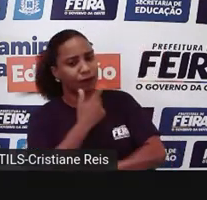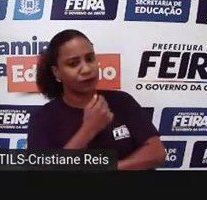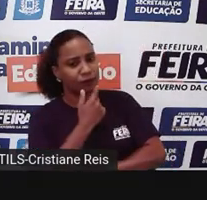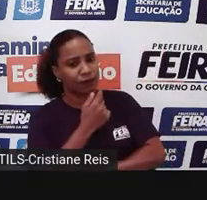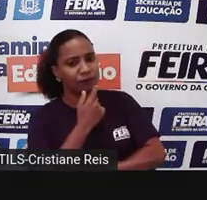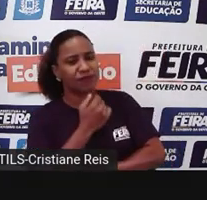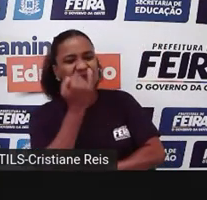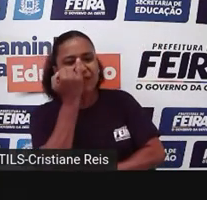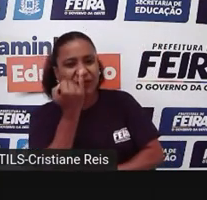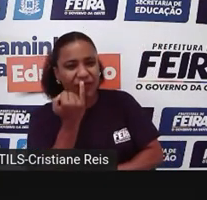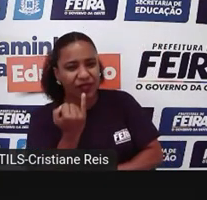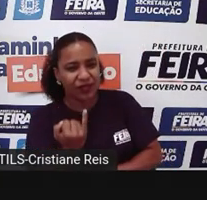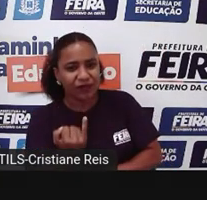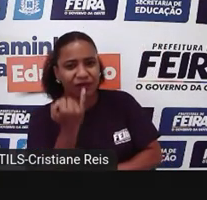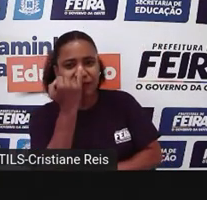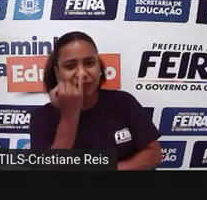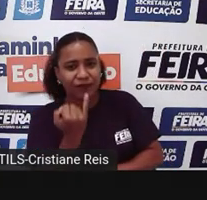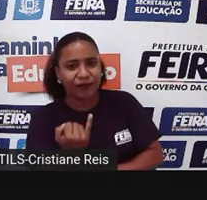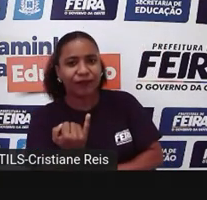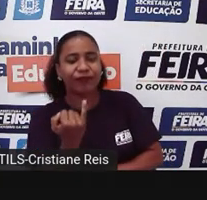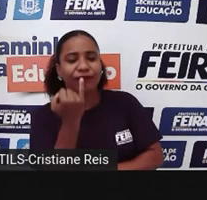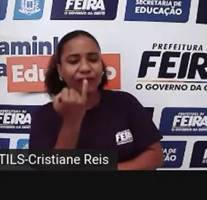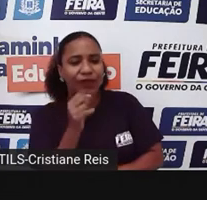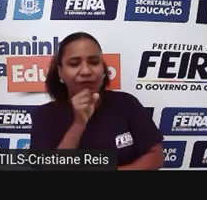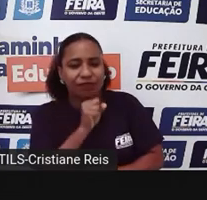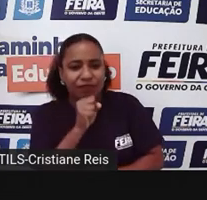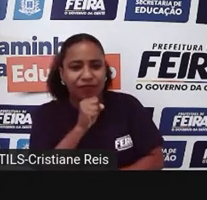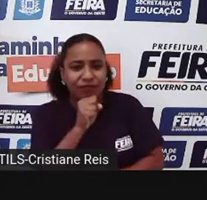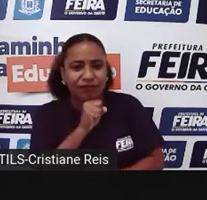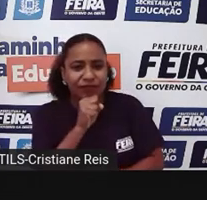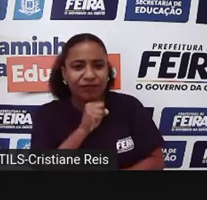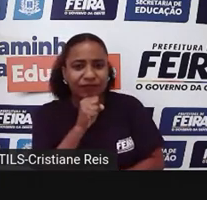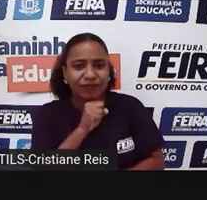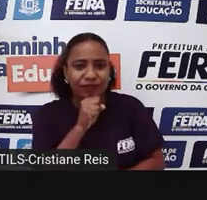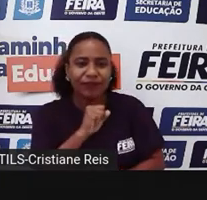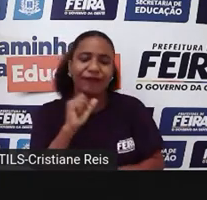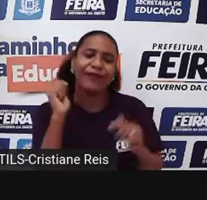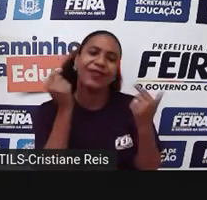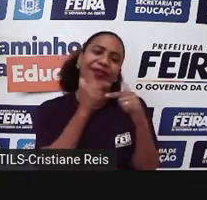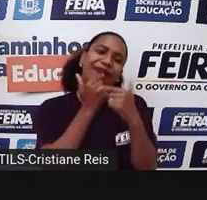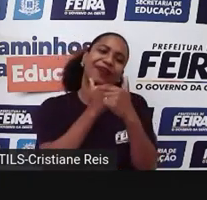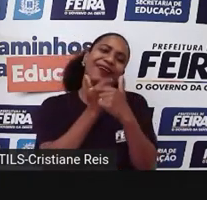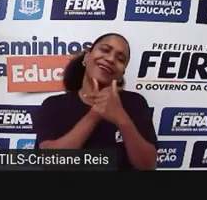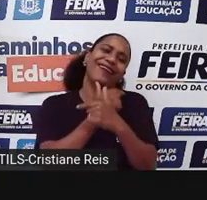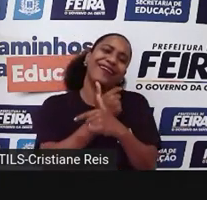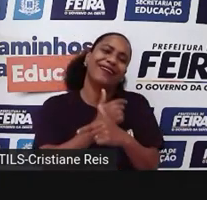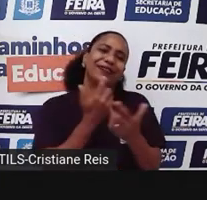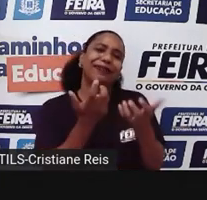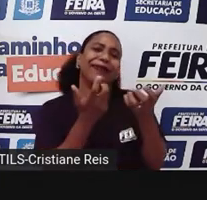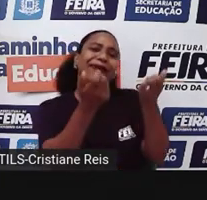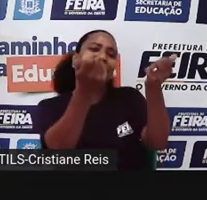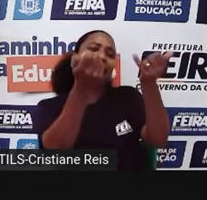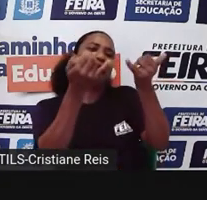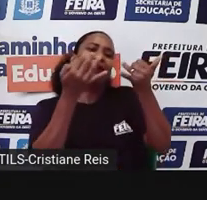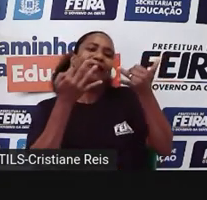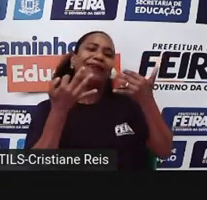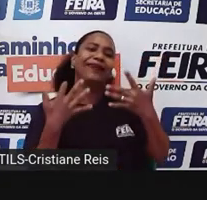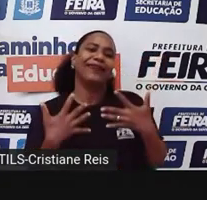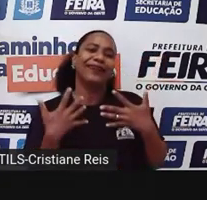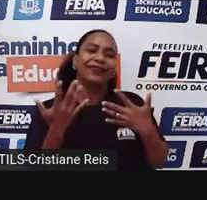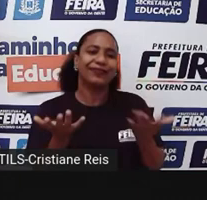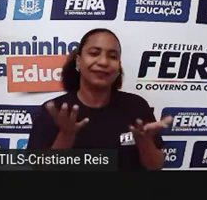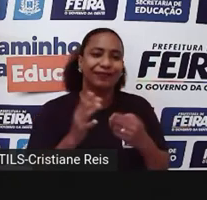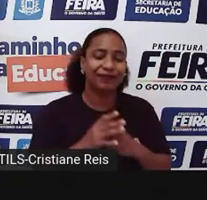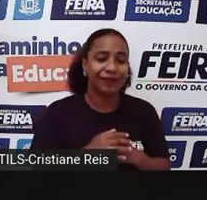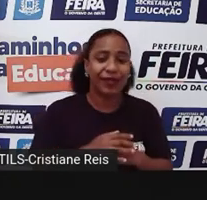magro, idoso, que ele era idoso, e falou, e deu aquela risada, fez, você, tá bom, então você vai ter que trazer um